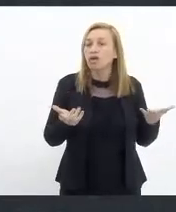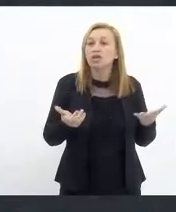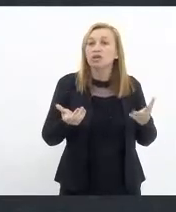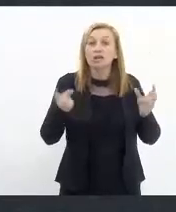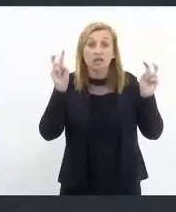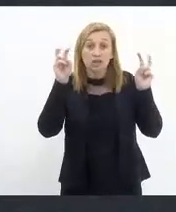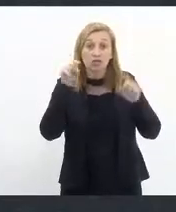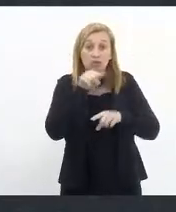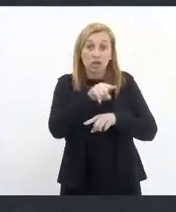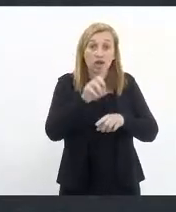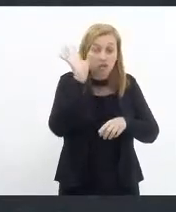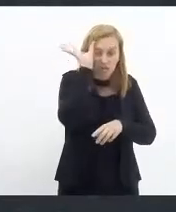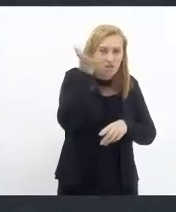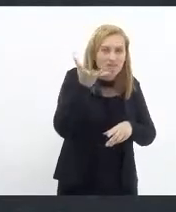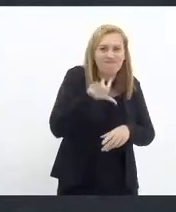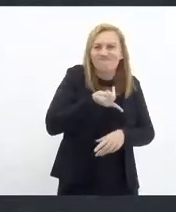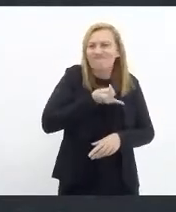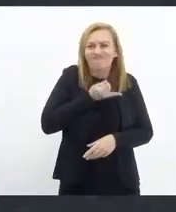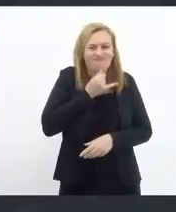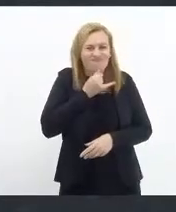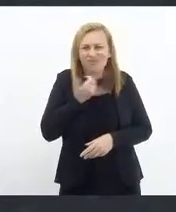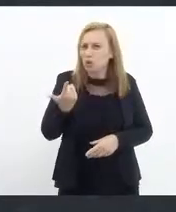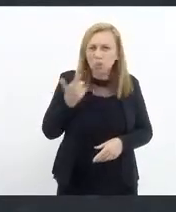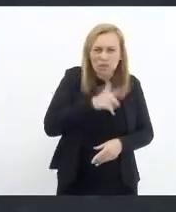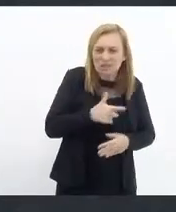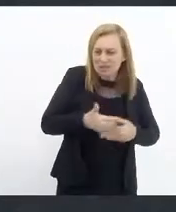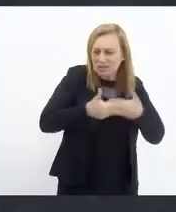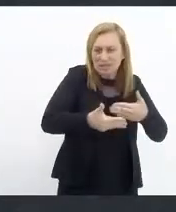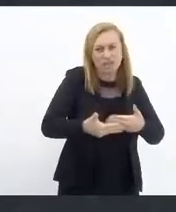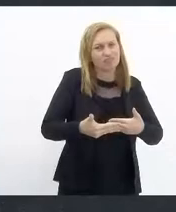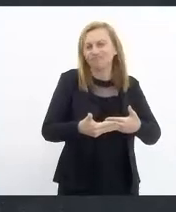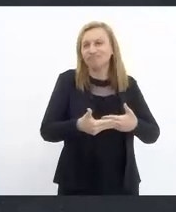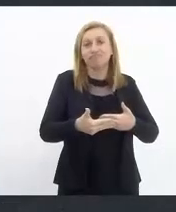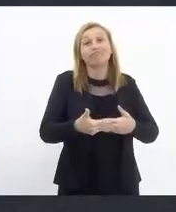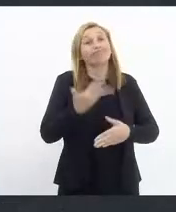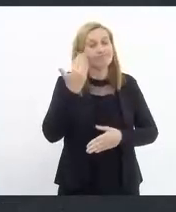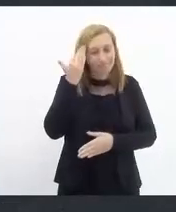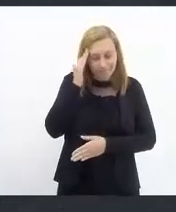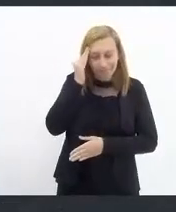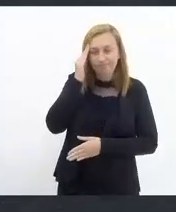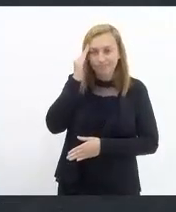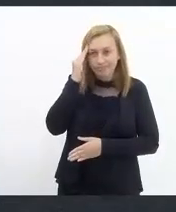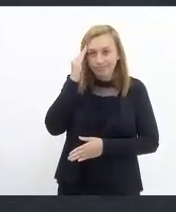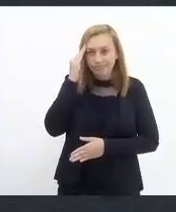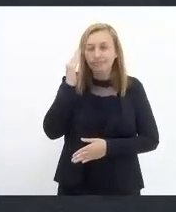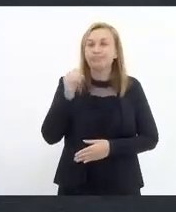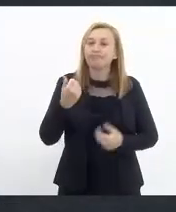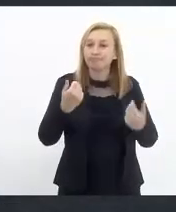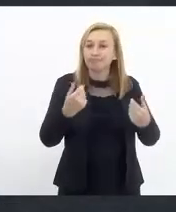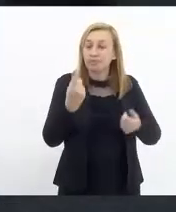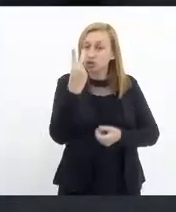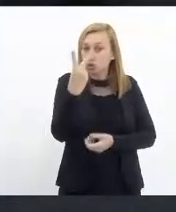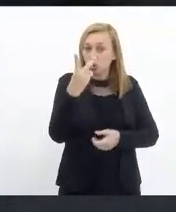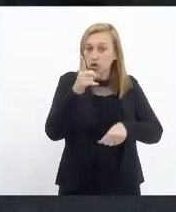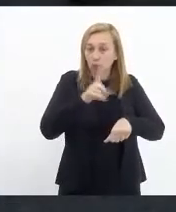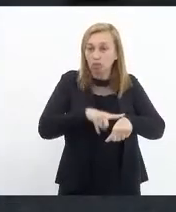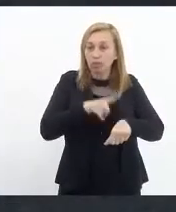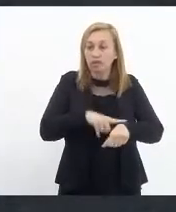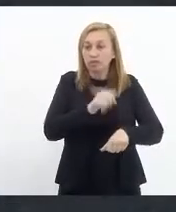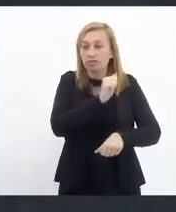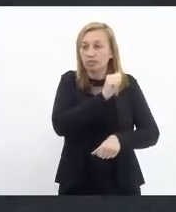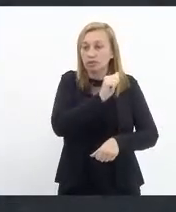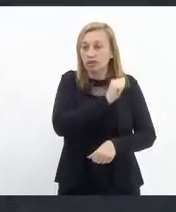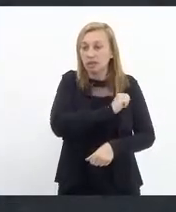dessa questão. Infelizmente, não conseguimos nunca avançar muito. Eu entendo que teve em dois momentos o presidente André Ciriano,